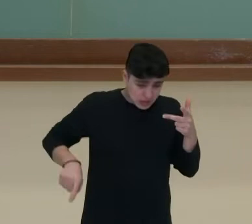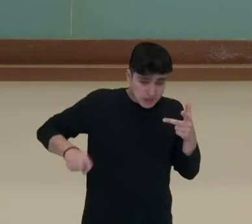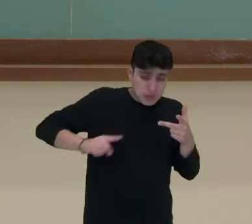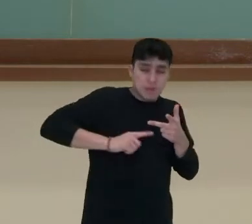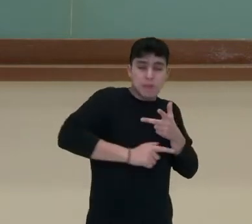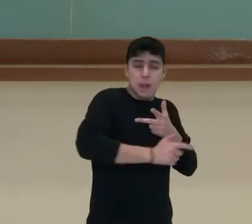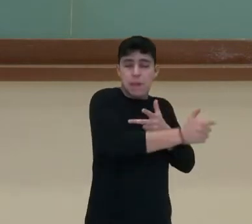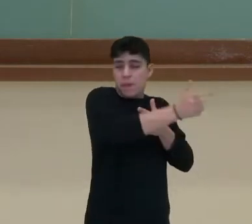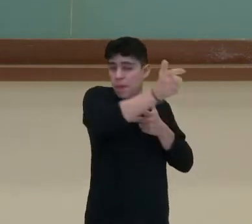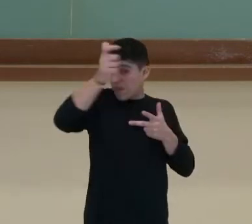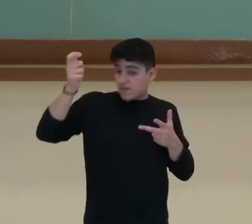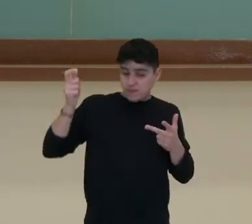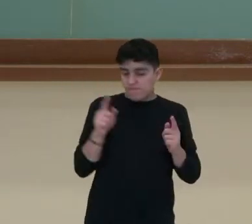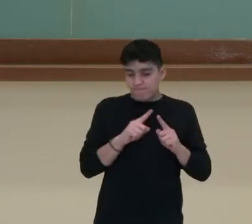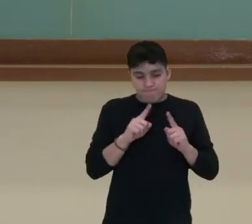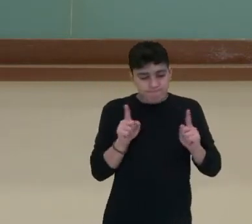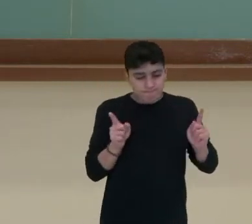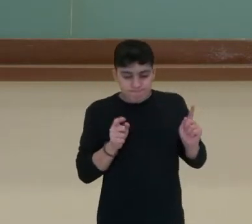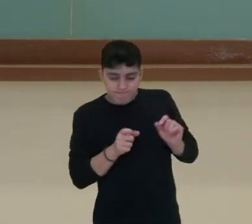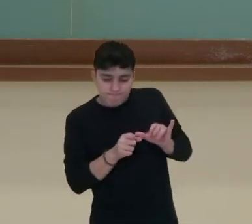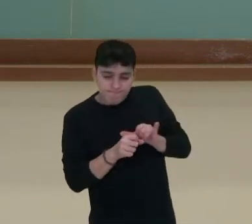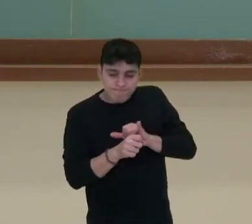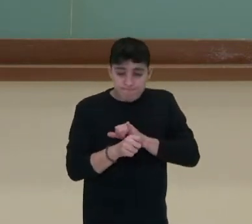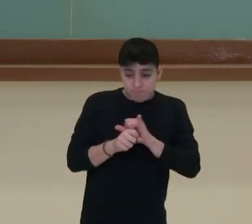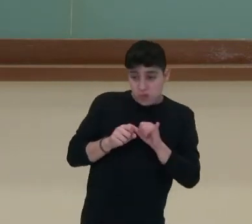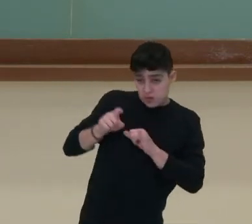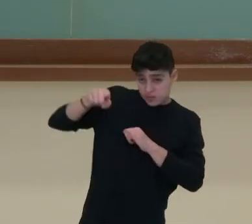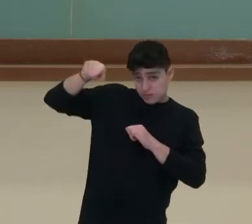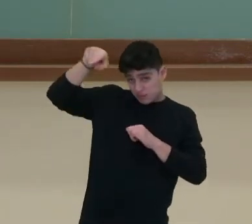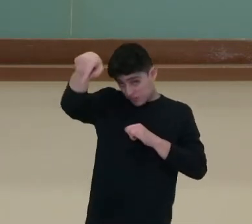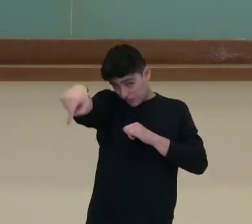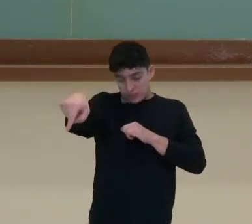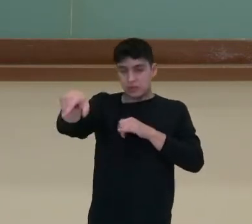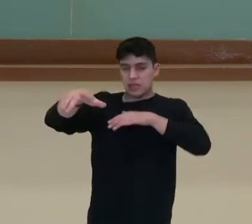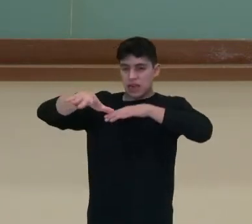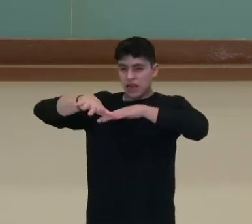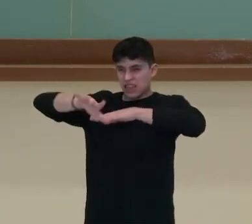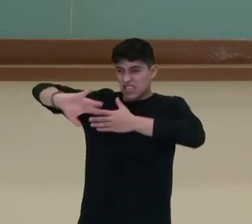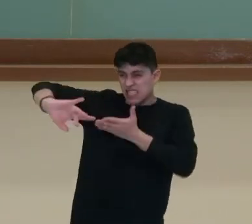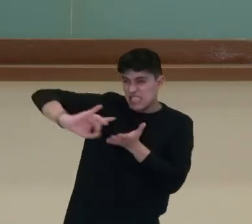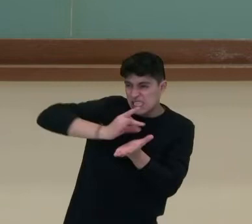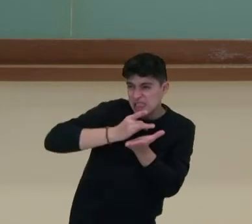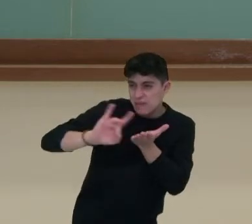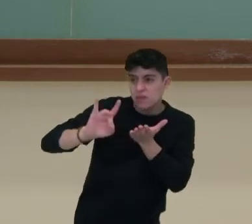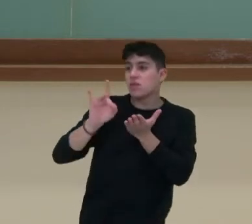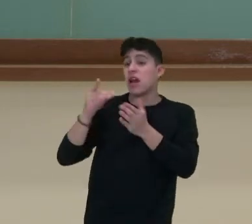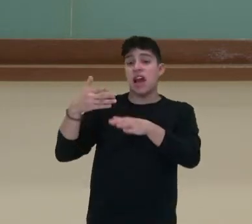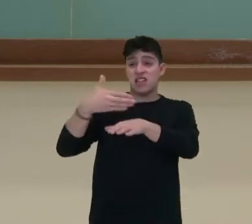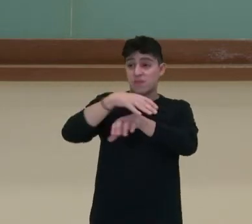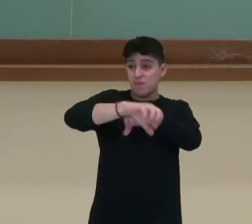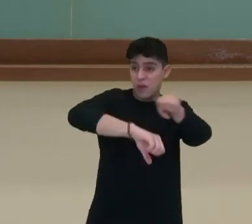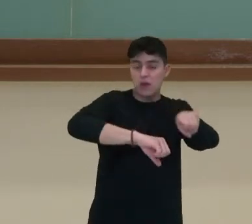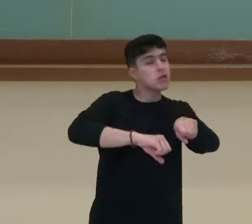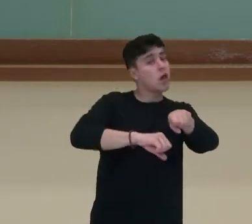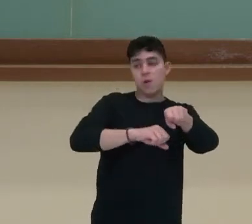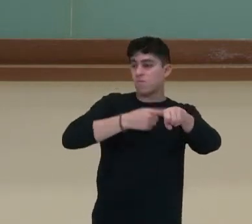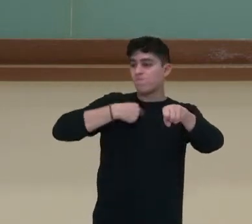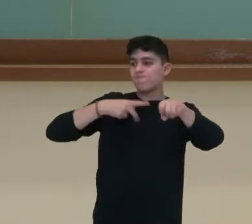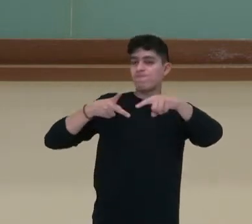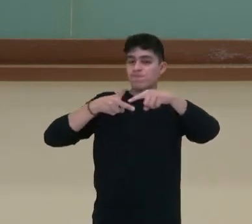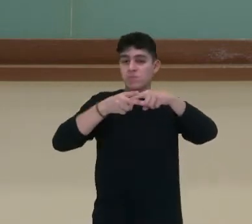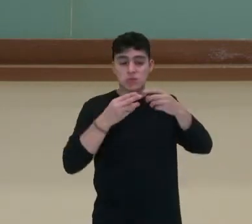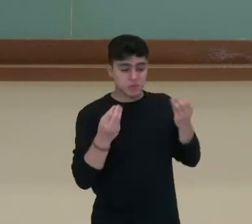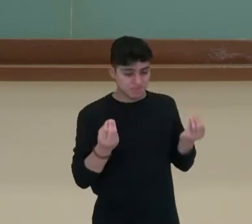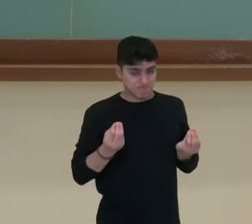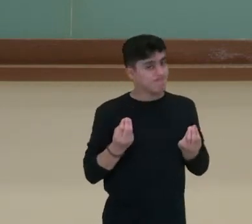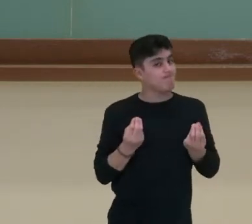também envolve você tentar impedir que o exército inimigo tenha acesso a isso. Como que vai ficar os parceiros econômicos